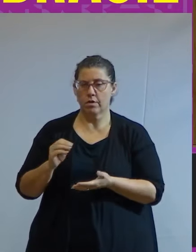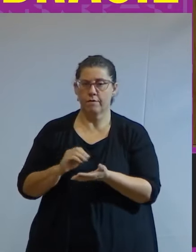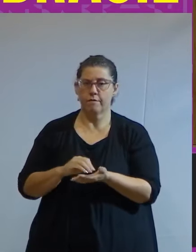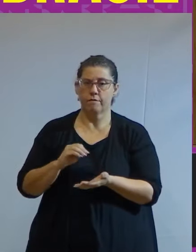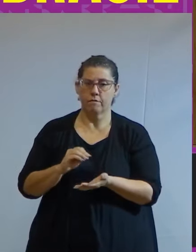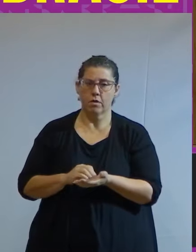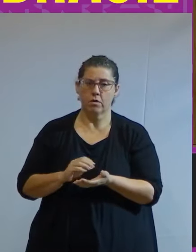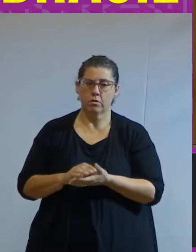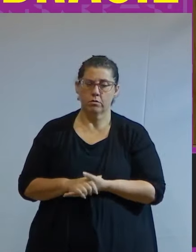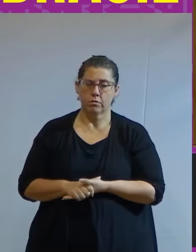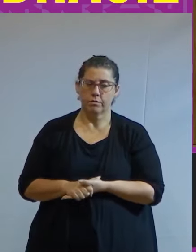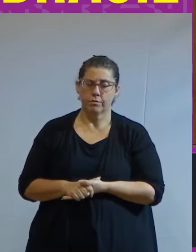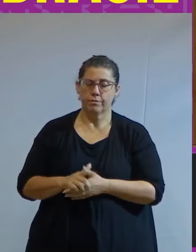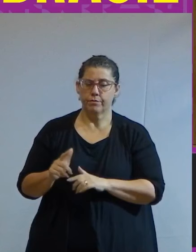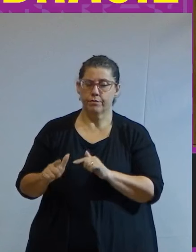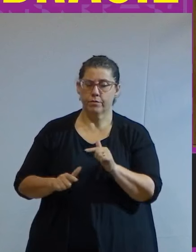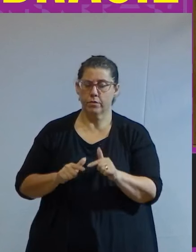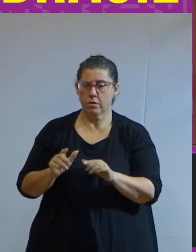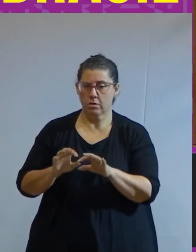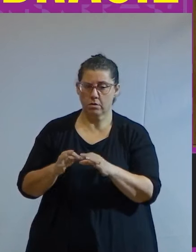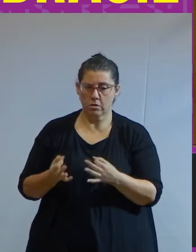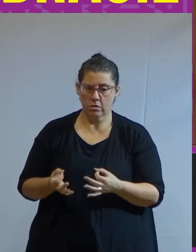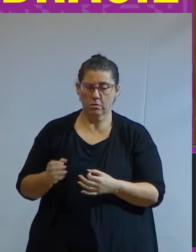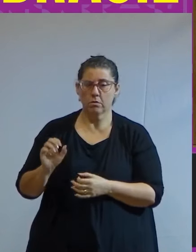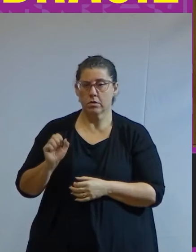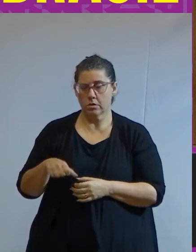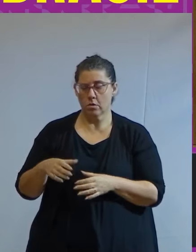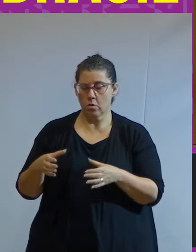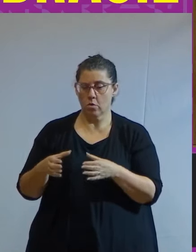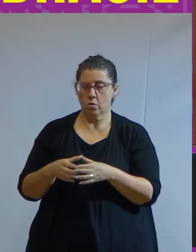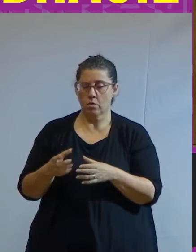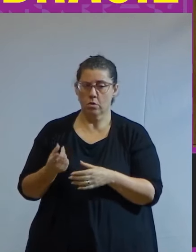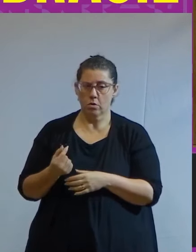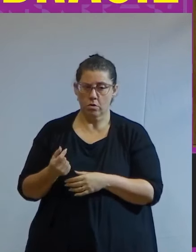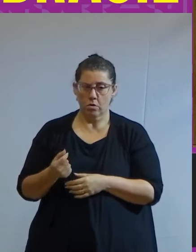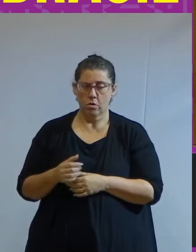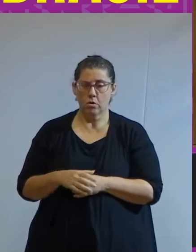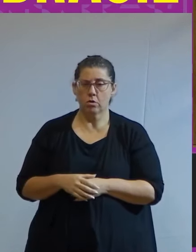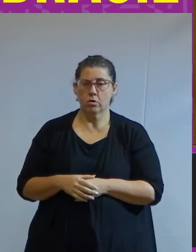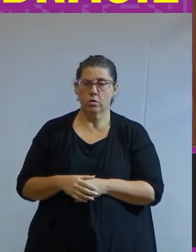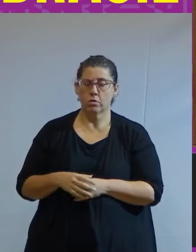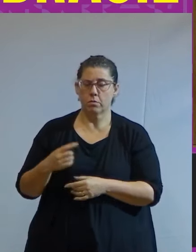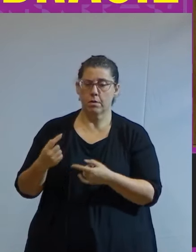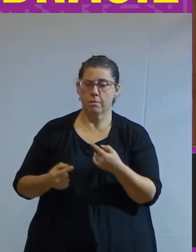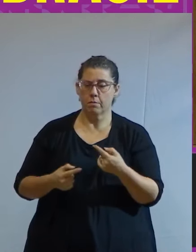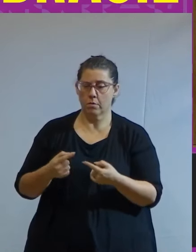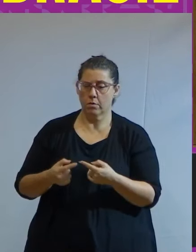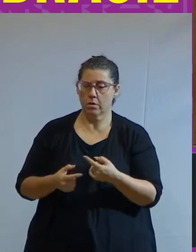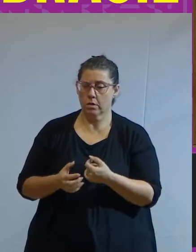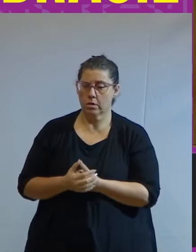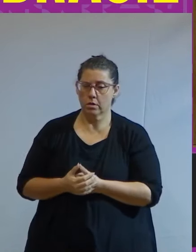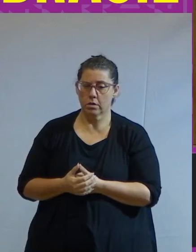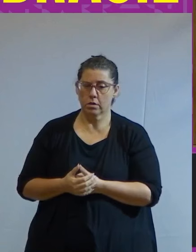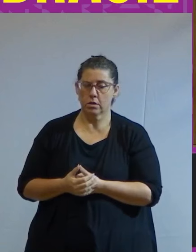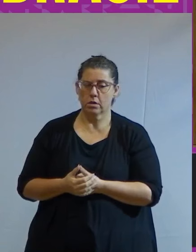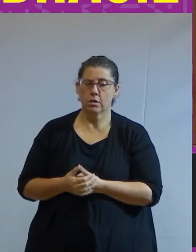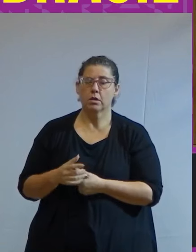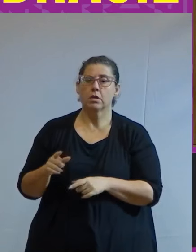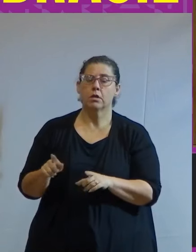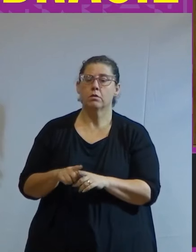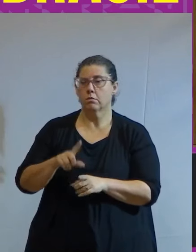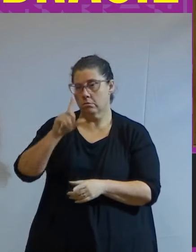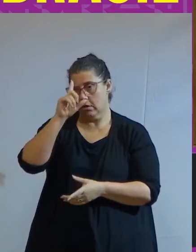dele trabalho simples é uma categoria da economia política marxista concernente a